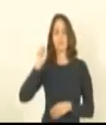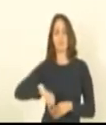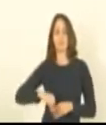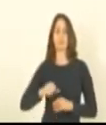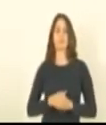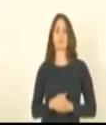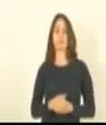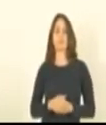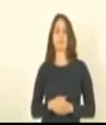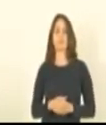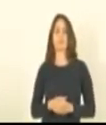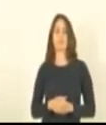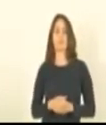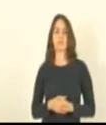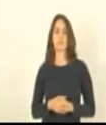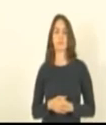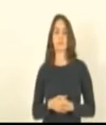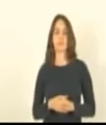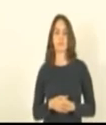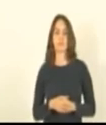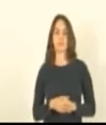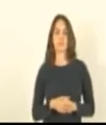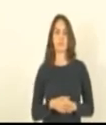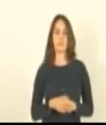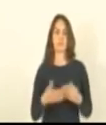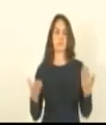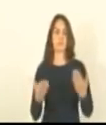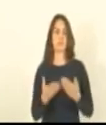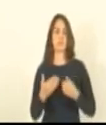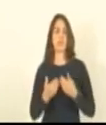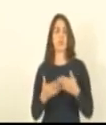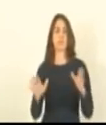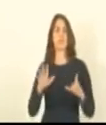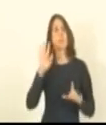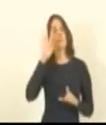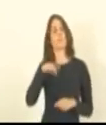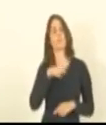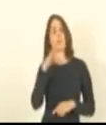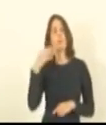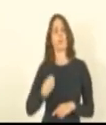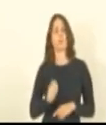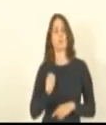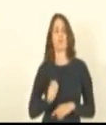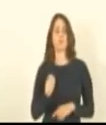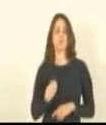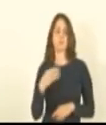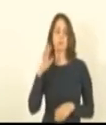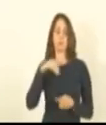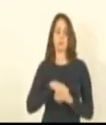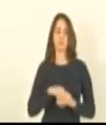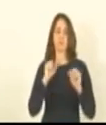encaminhamento voto sim vamos então nesse momento abrir o painel ali da liderança do governo voto sim